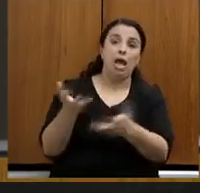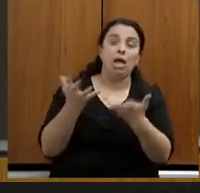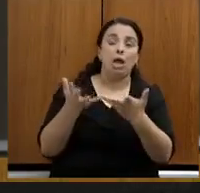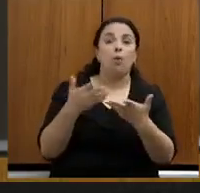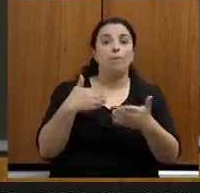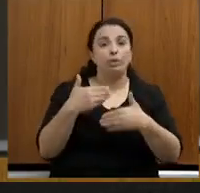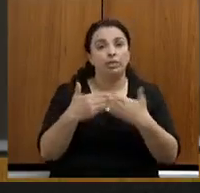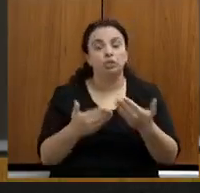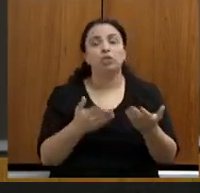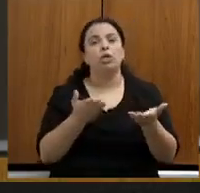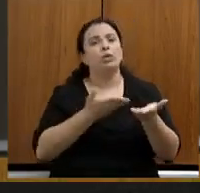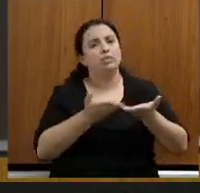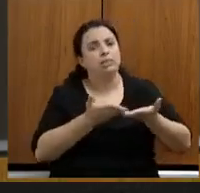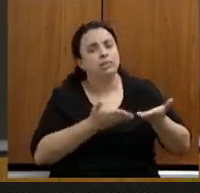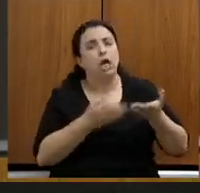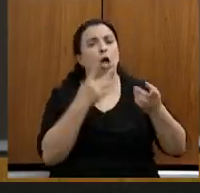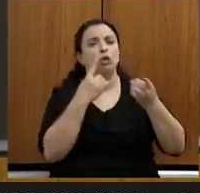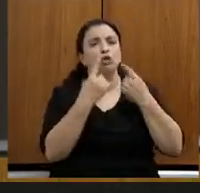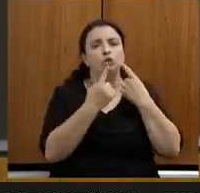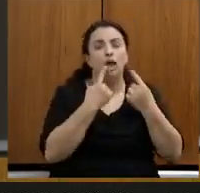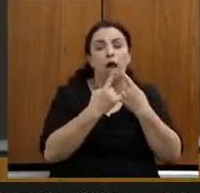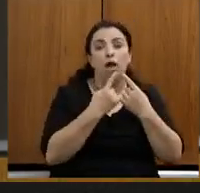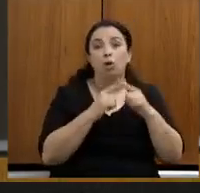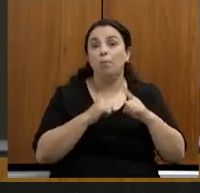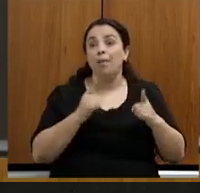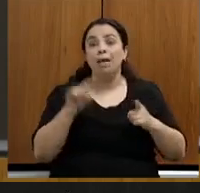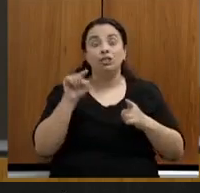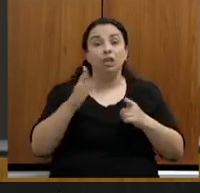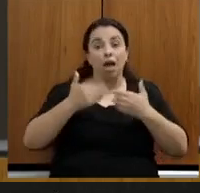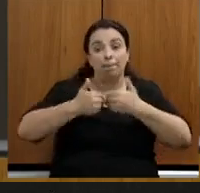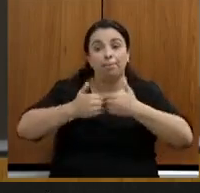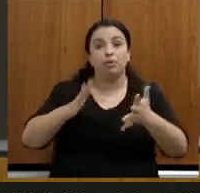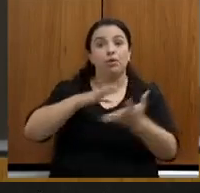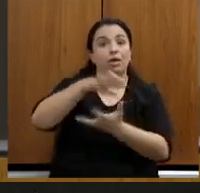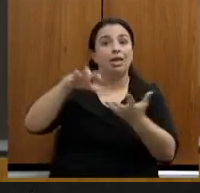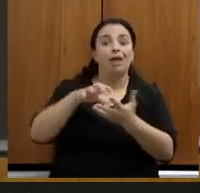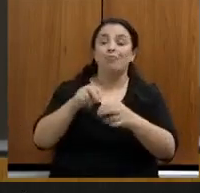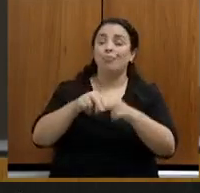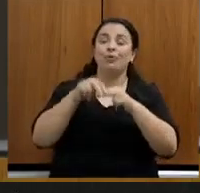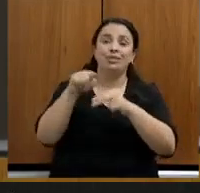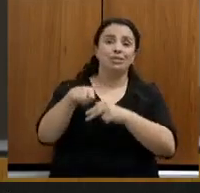diálogo, na mediação. E, quando estoura uma greve, é porque, de fato,